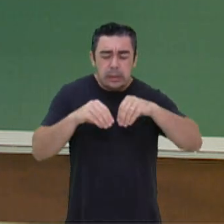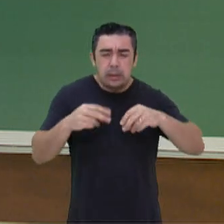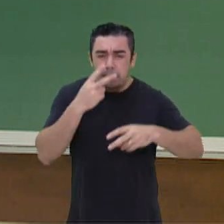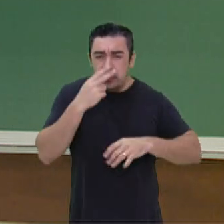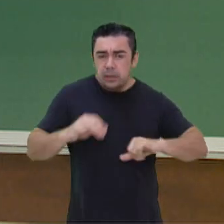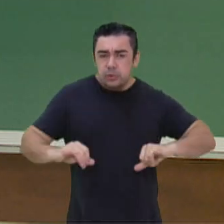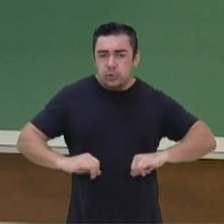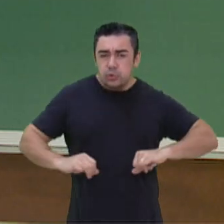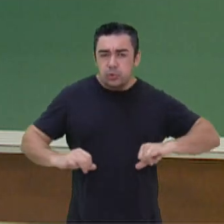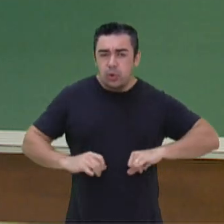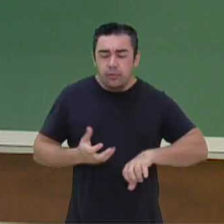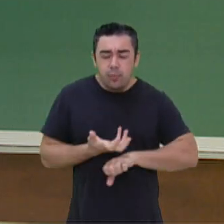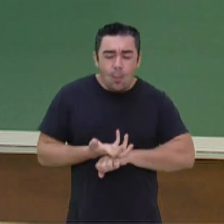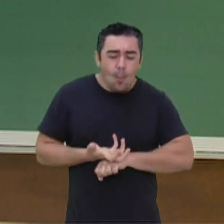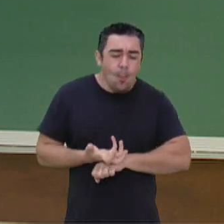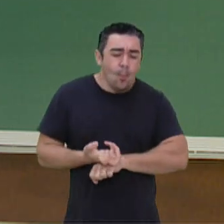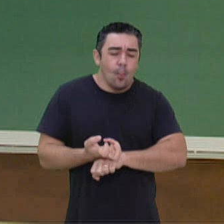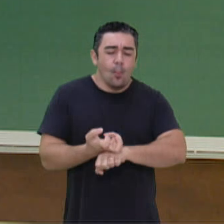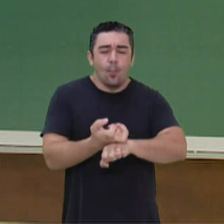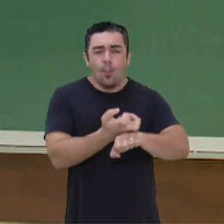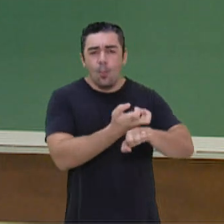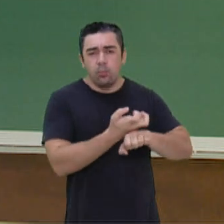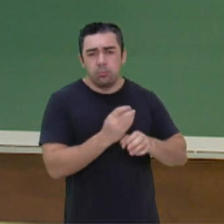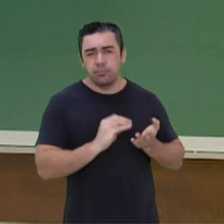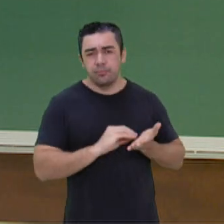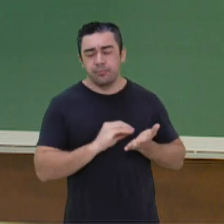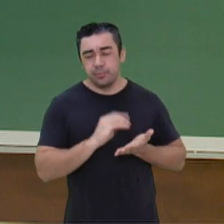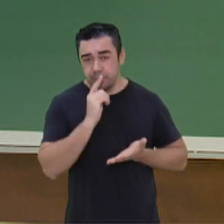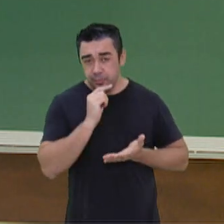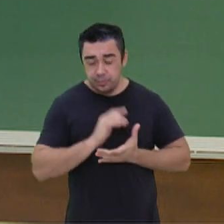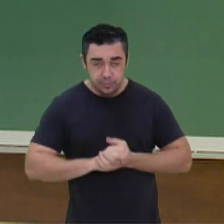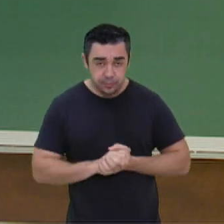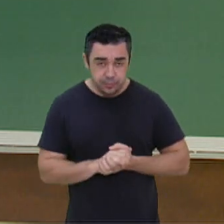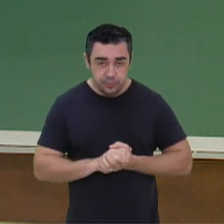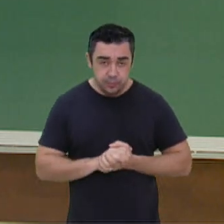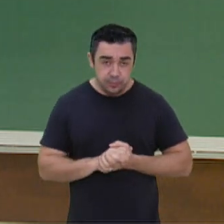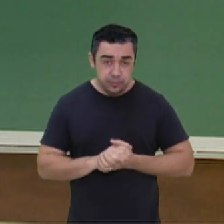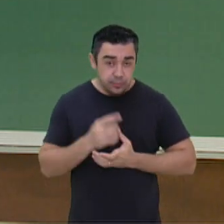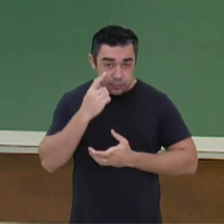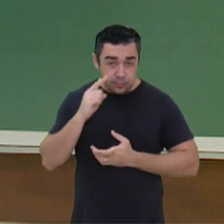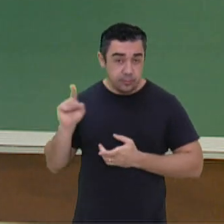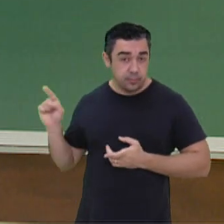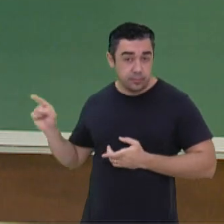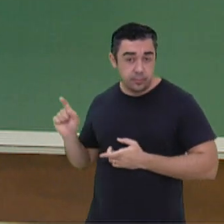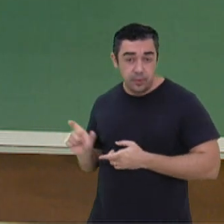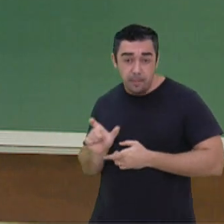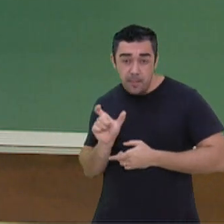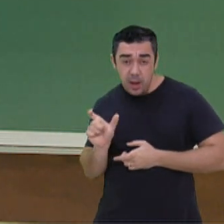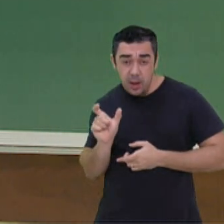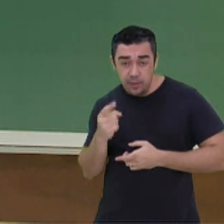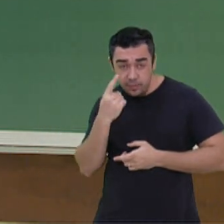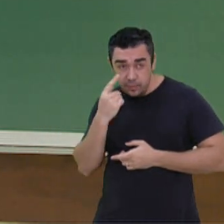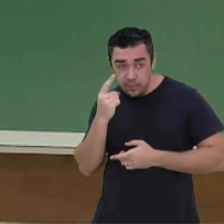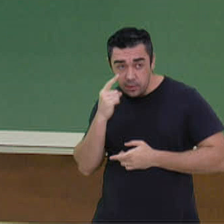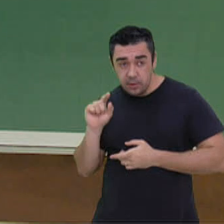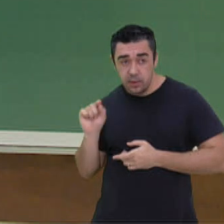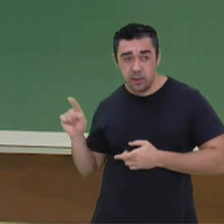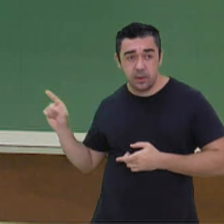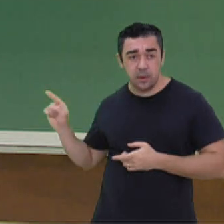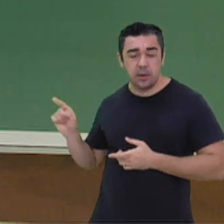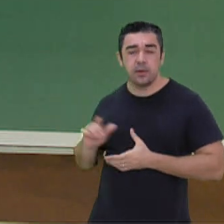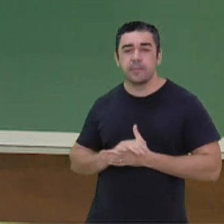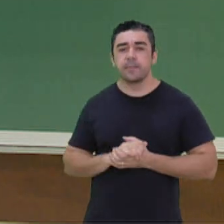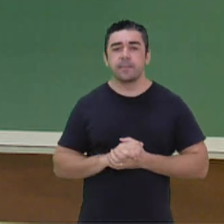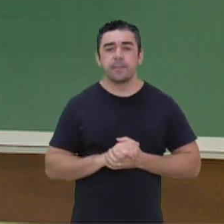com aquela secura, aquela falta de água ali. Nós usamos ali uma palavra, certo? Que